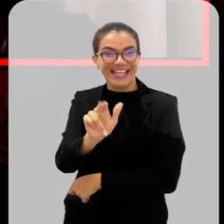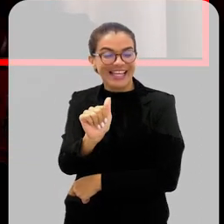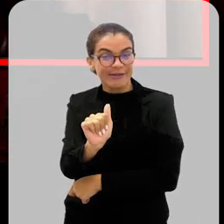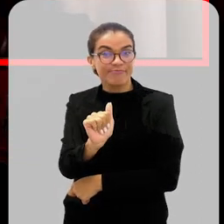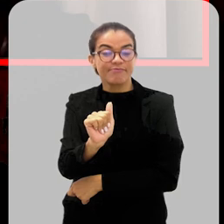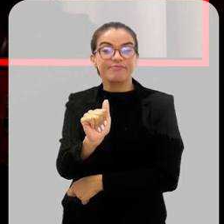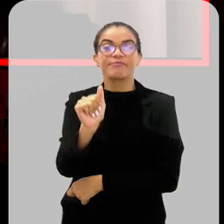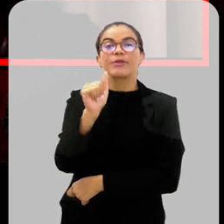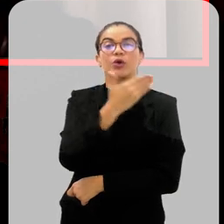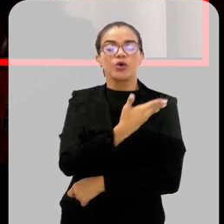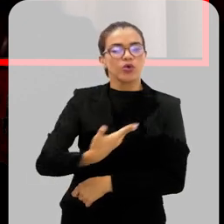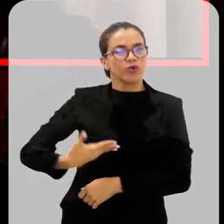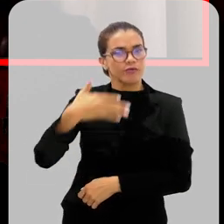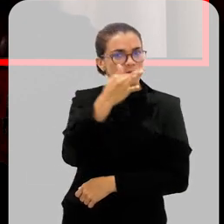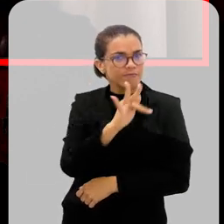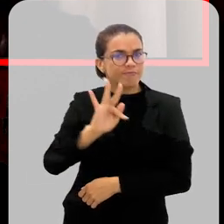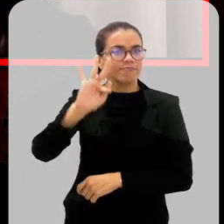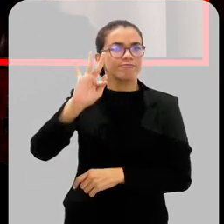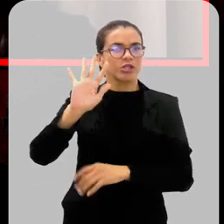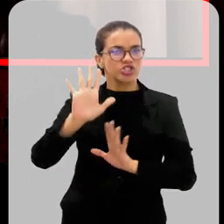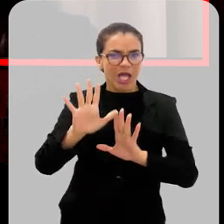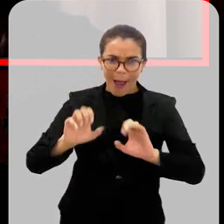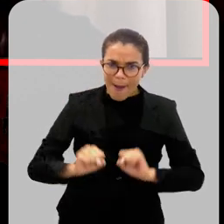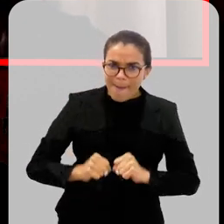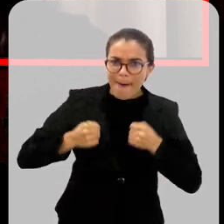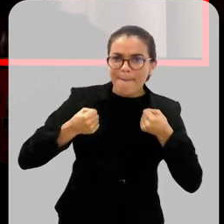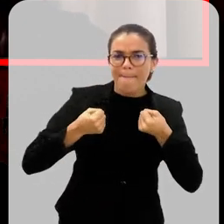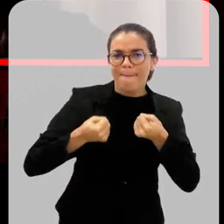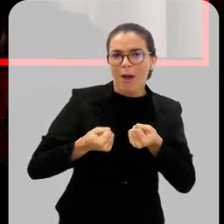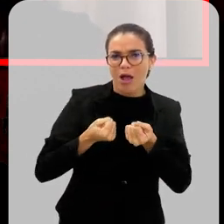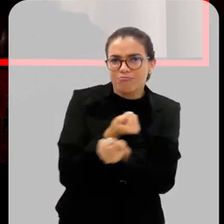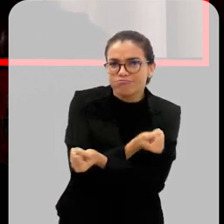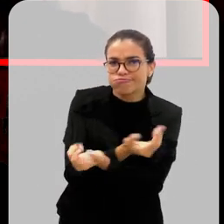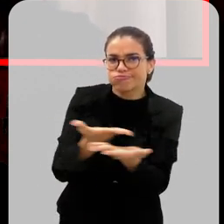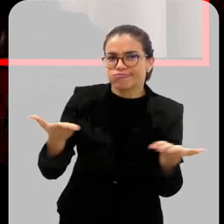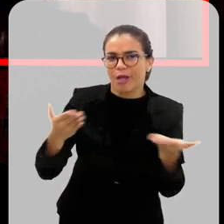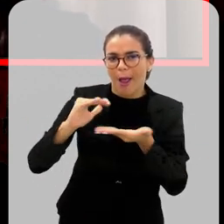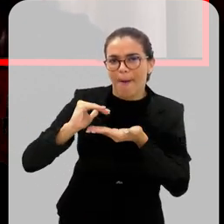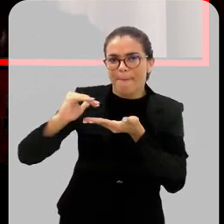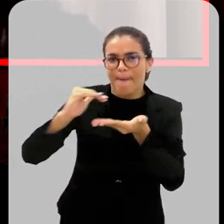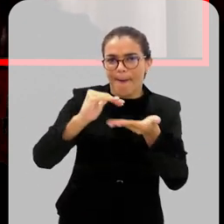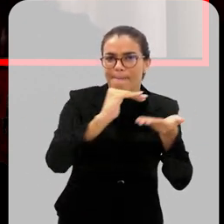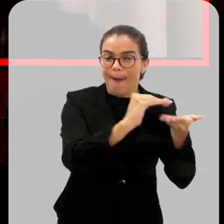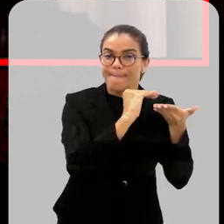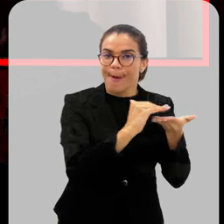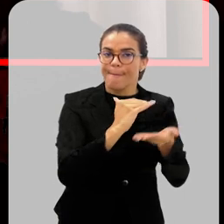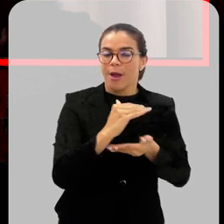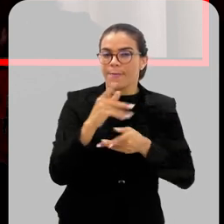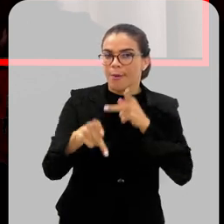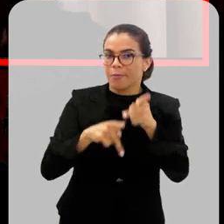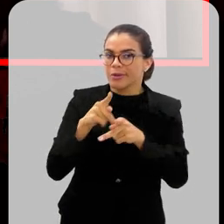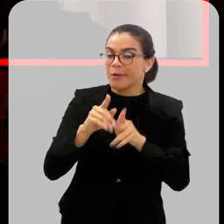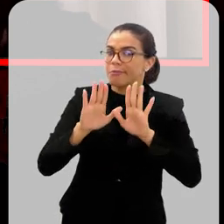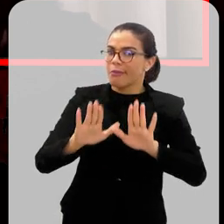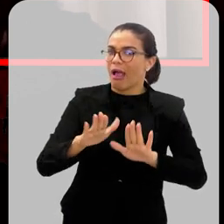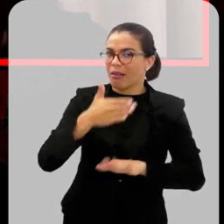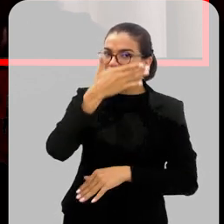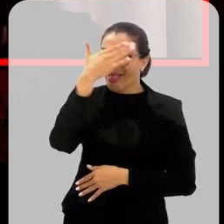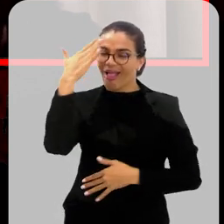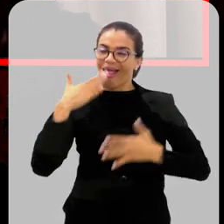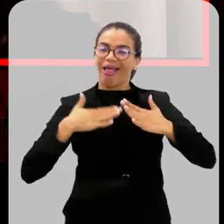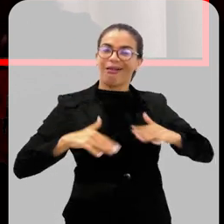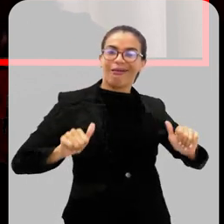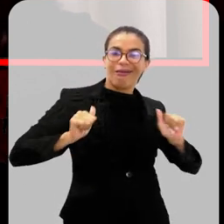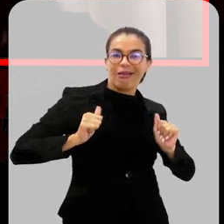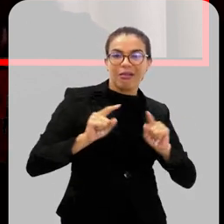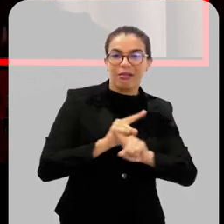aí. E o governo federal já está fazendo o máximo para colocar para a população. Mas a gente não pode relaxar, mesmo